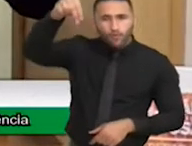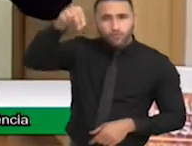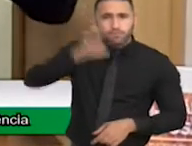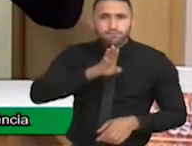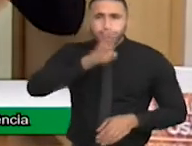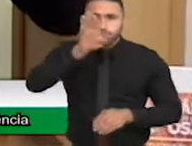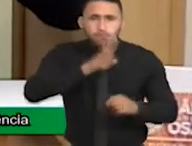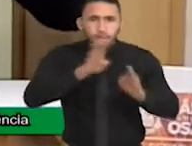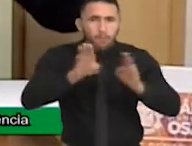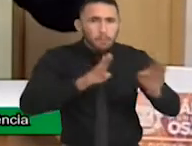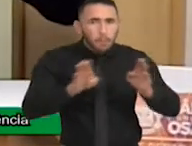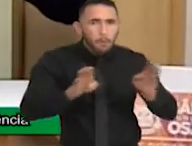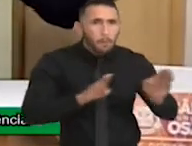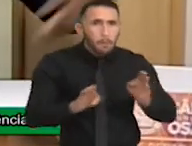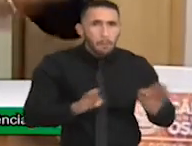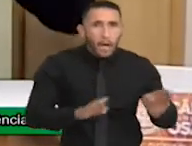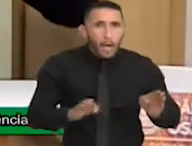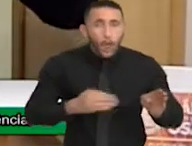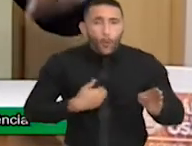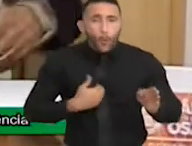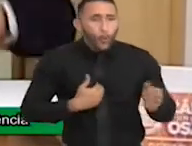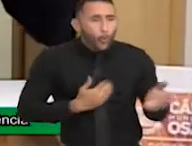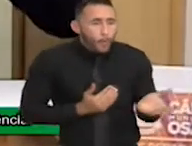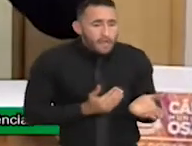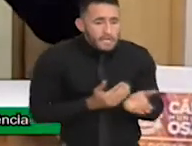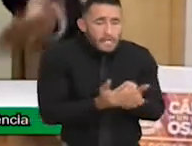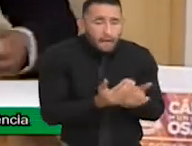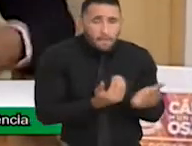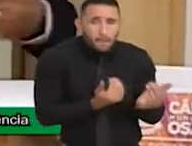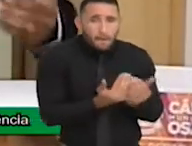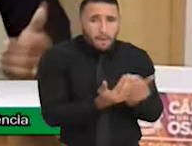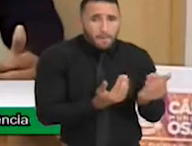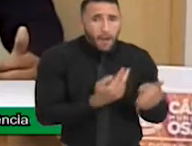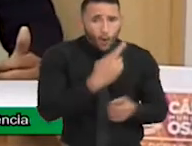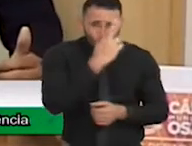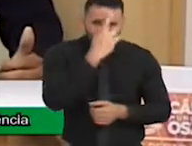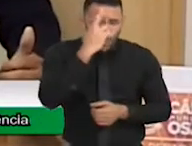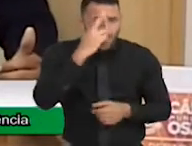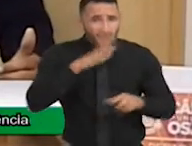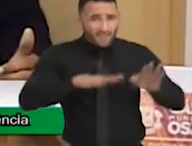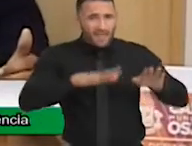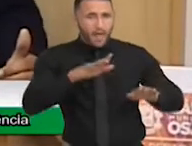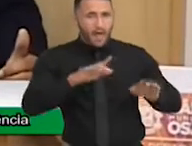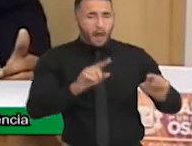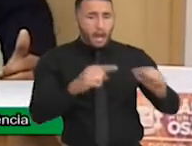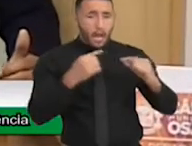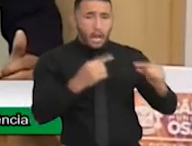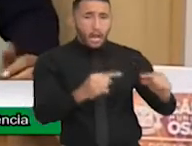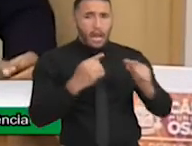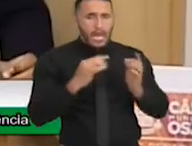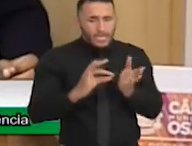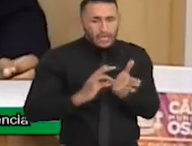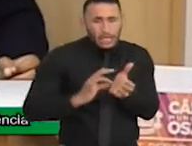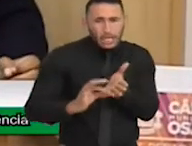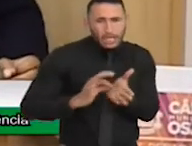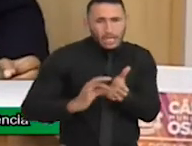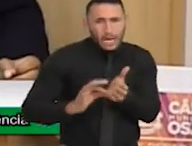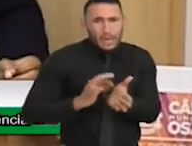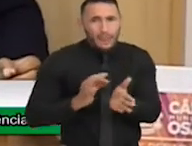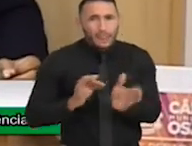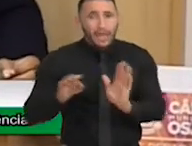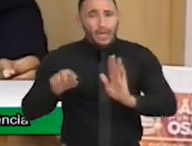e a gente começou a discutir com a população as melhores que aconteciam na cidade, muita crítica, muita crítica negativa,